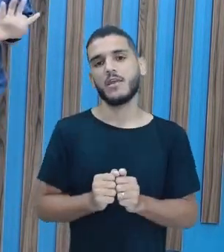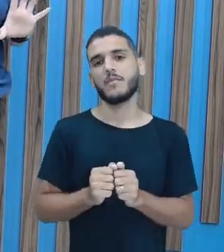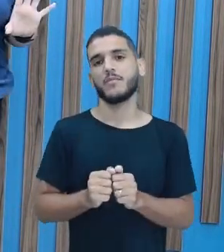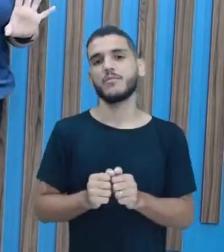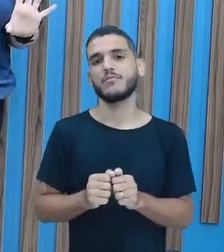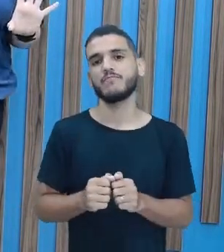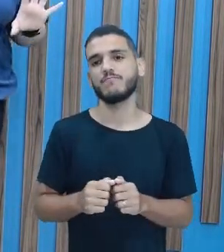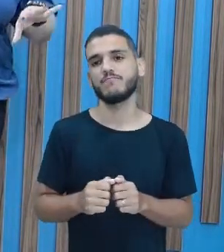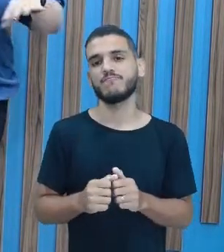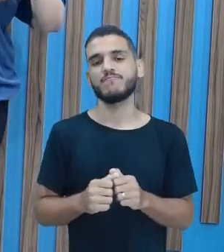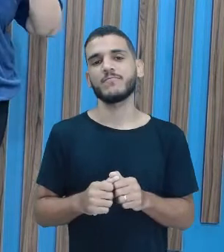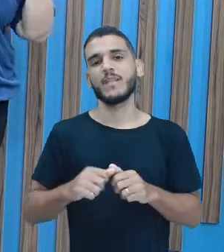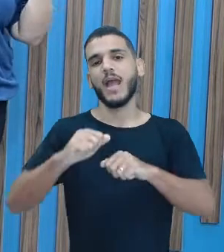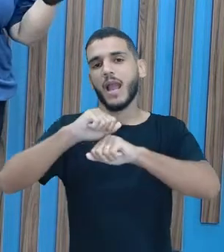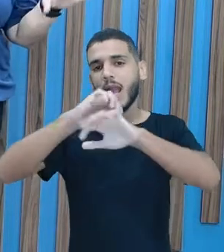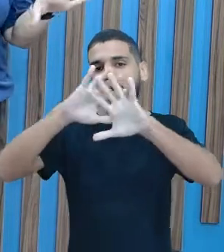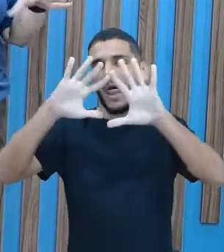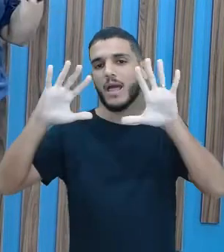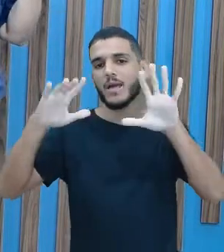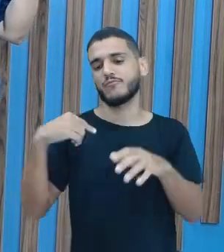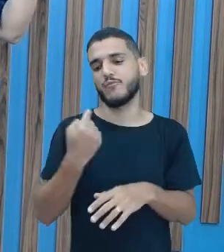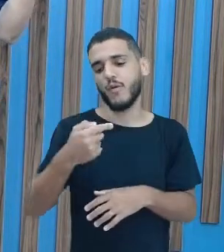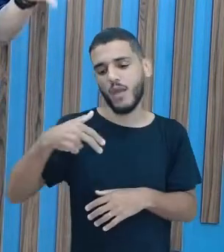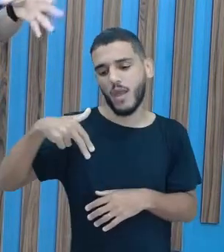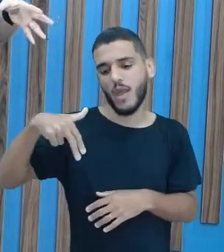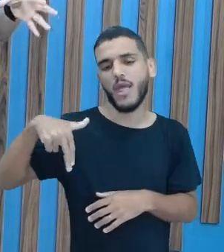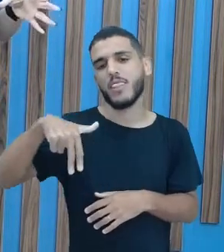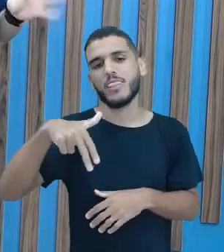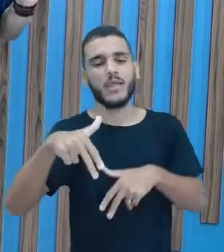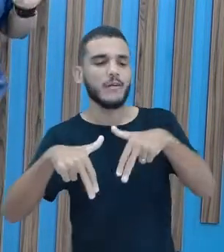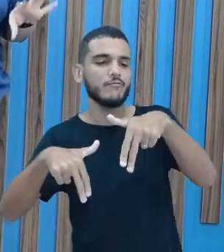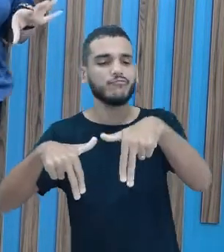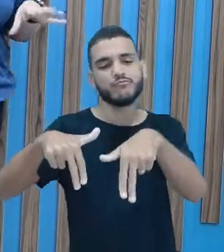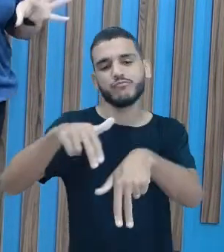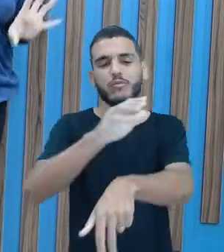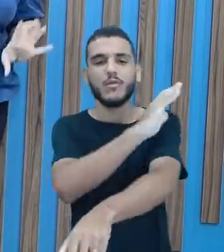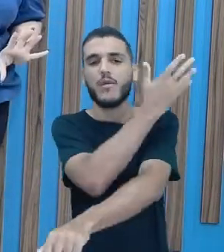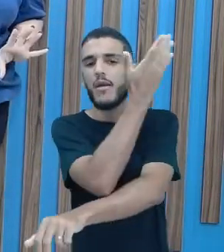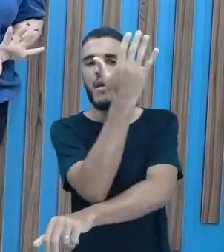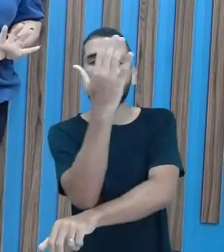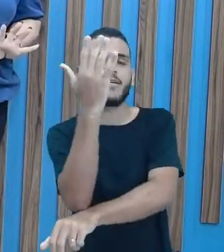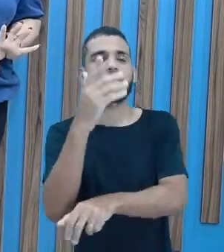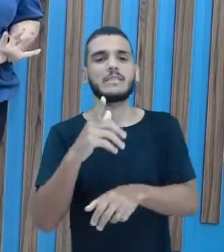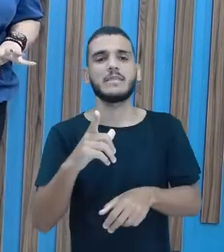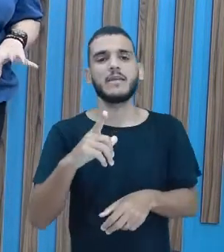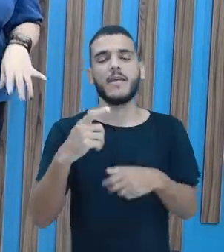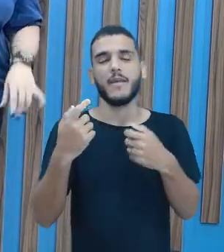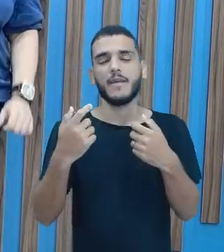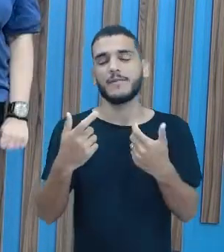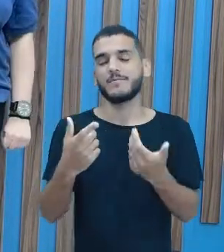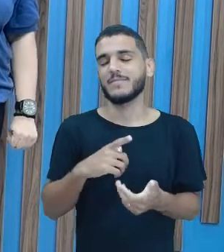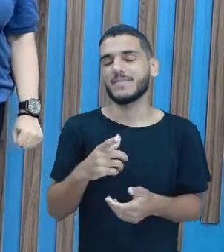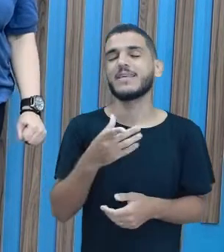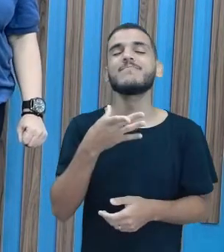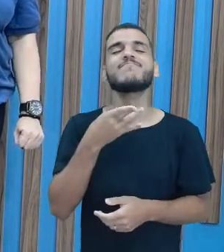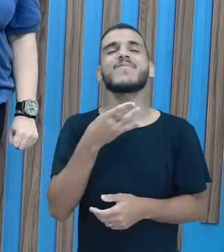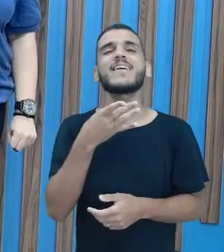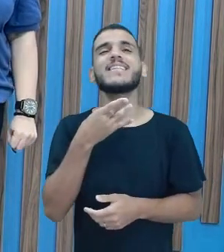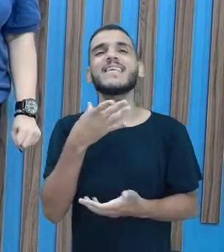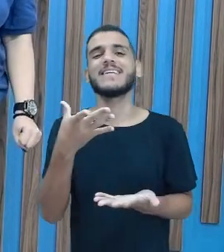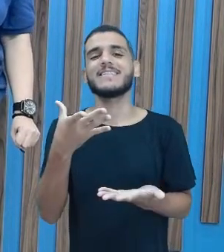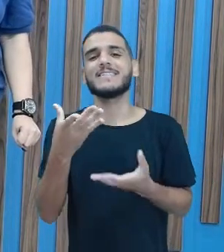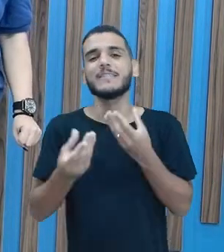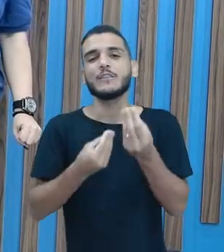mais. Aí a gente está lá andando na mata, fazendo uma trilha e está com muita sede e resolve beber daquele rio.